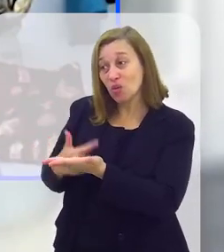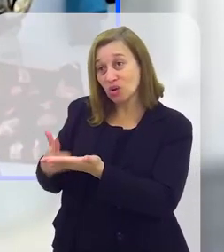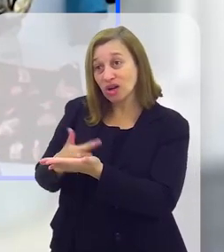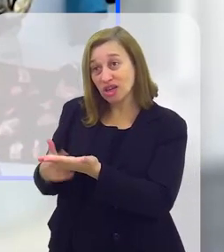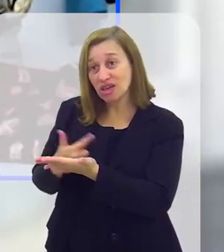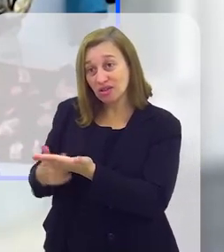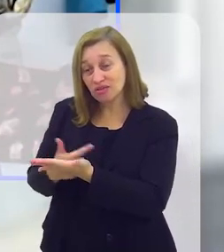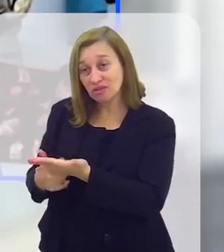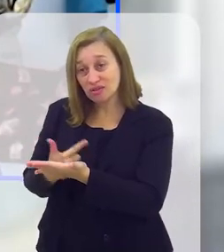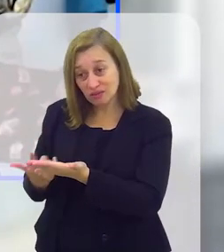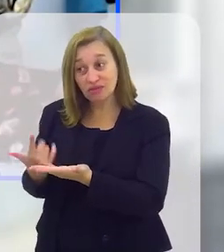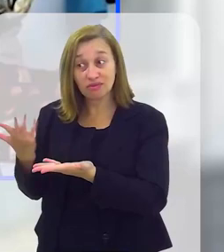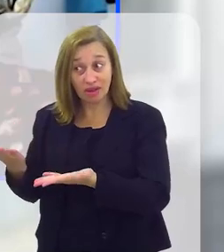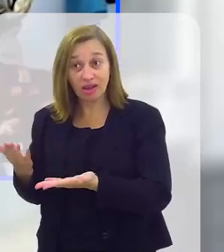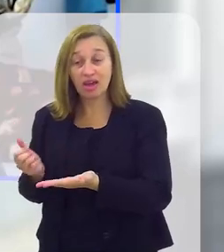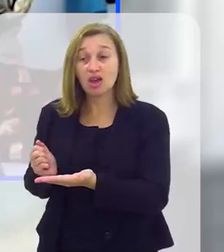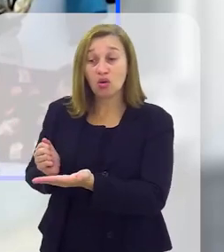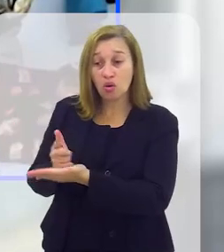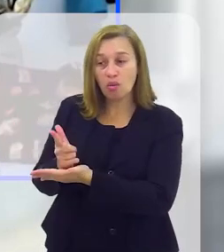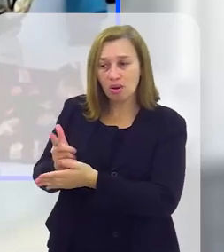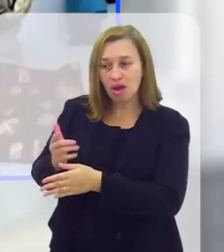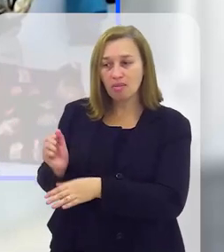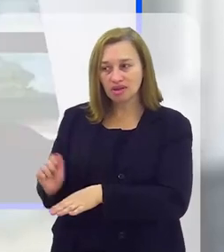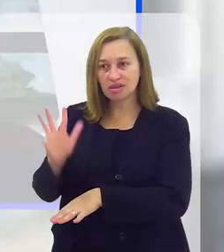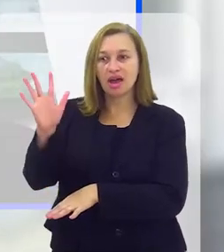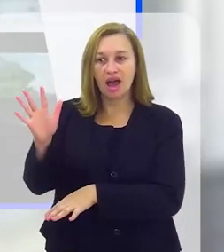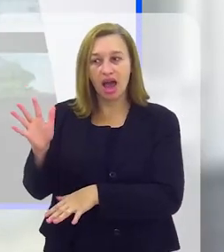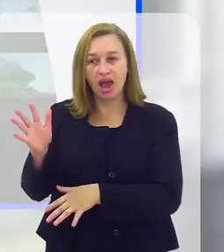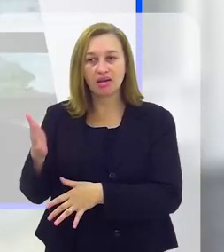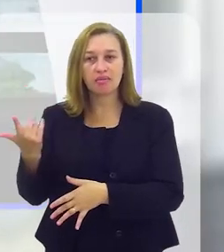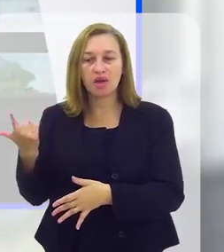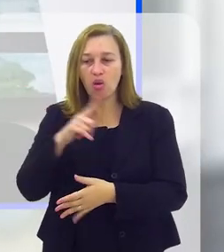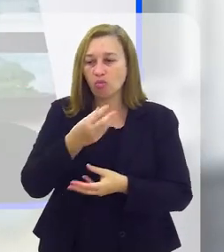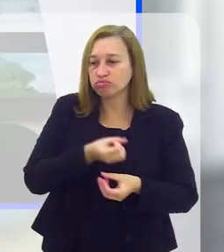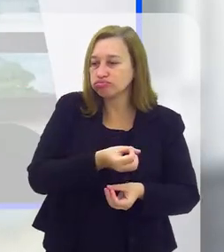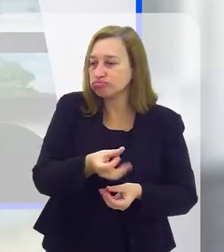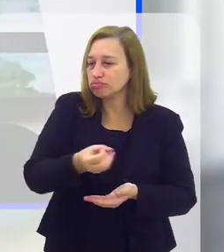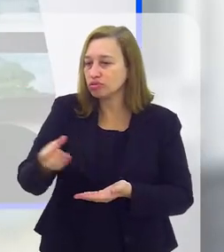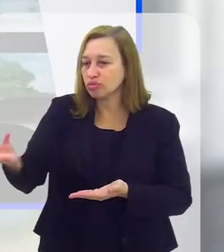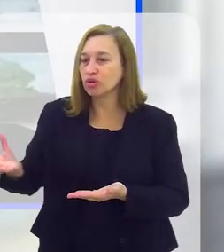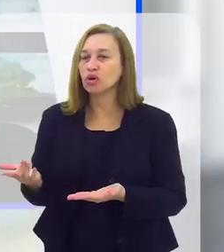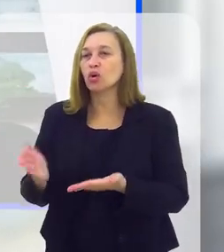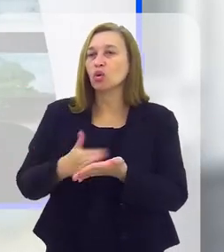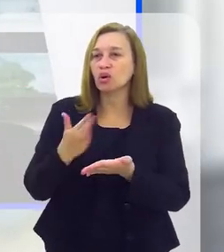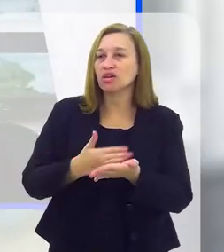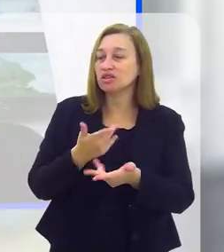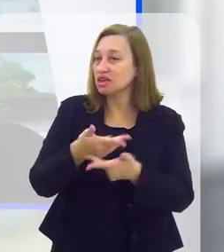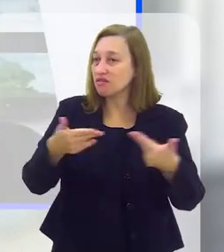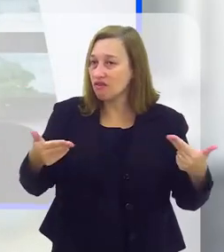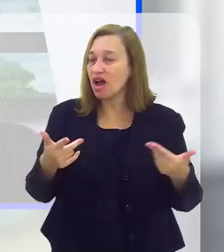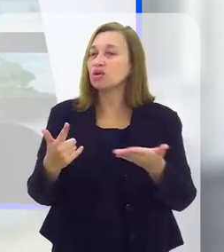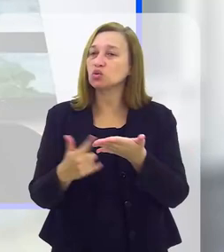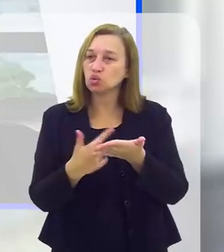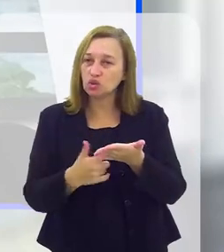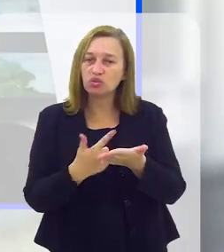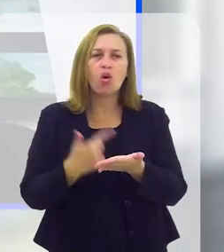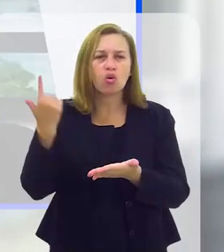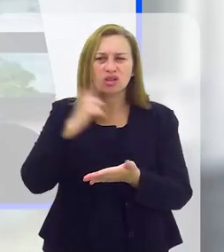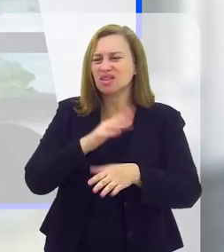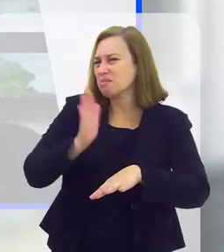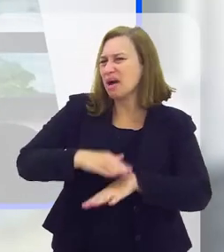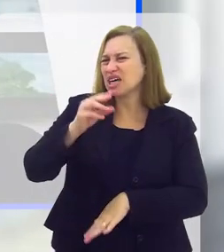programa oferecessem de bônus o livro, e cobrasse um valor a mais, seria uma forma de